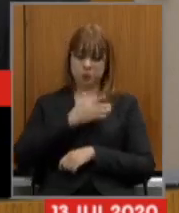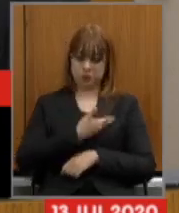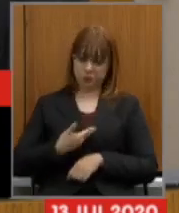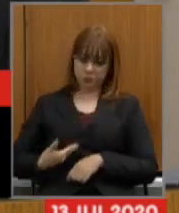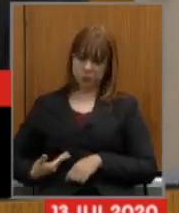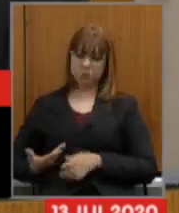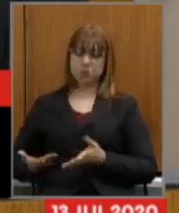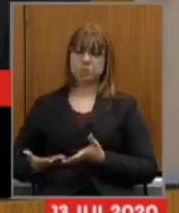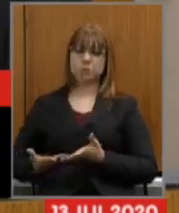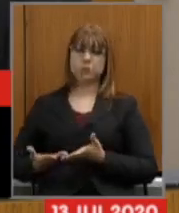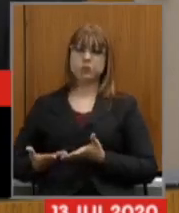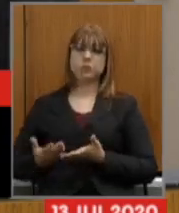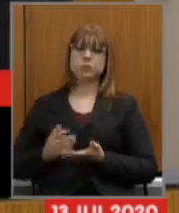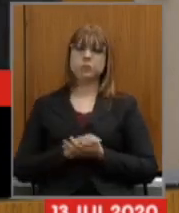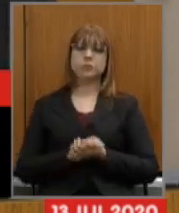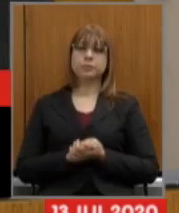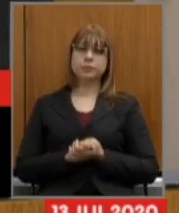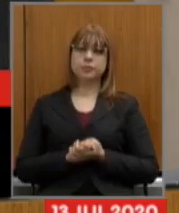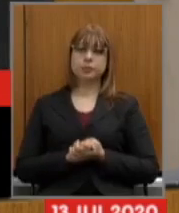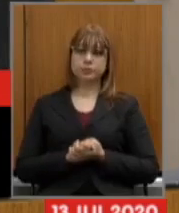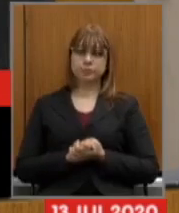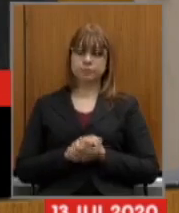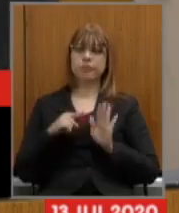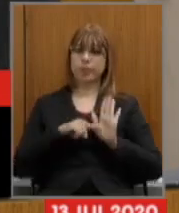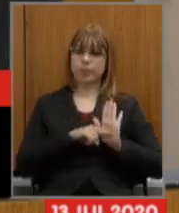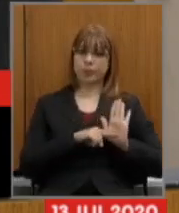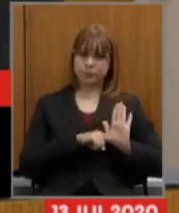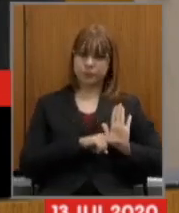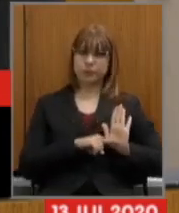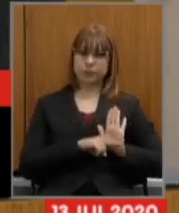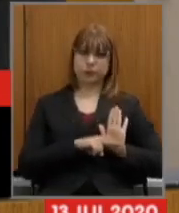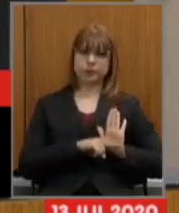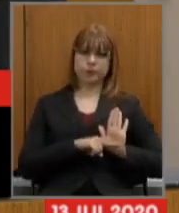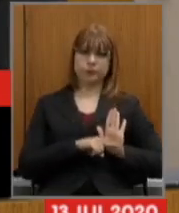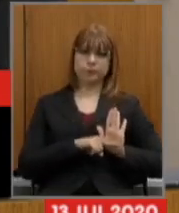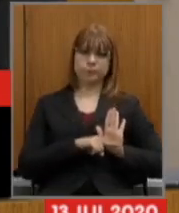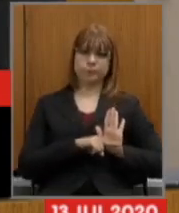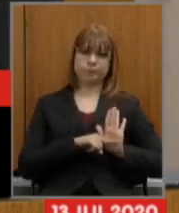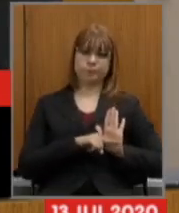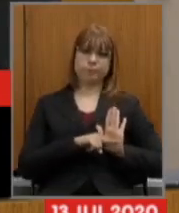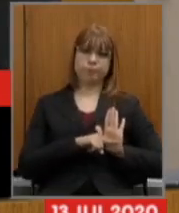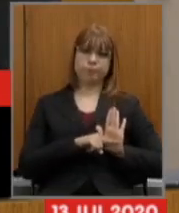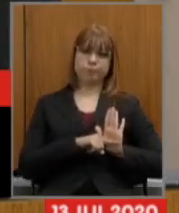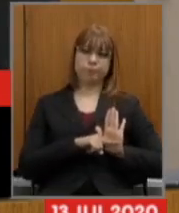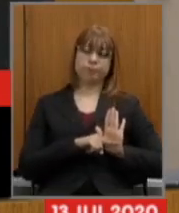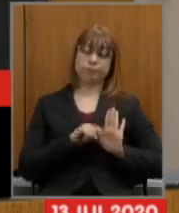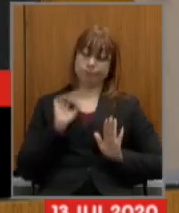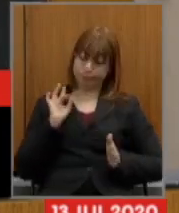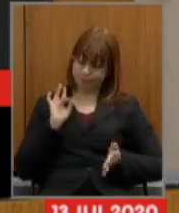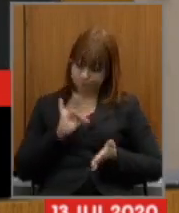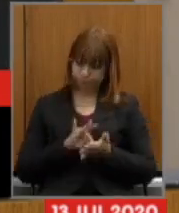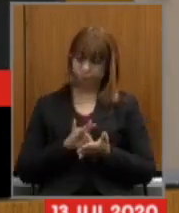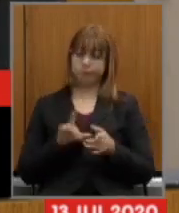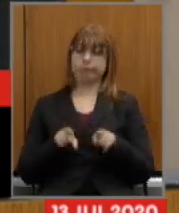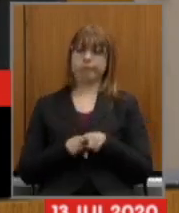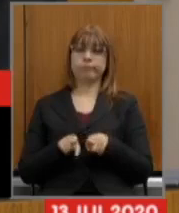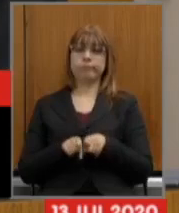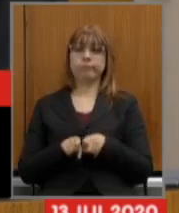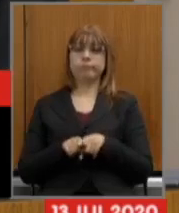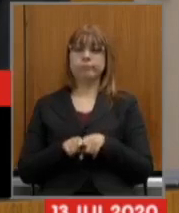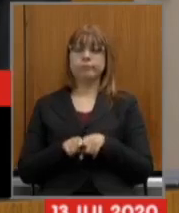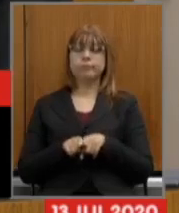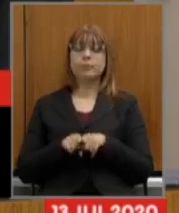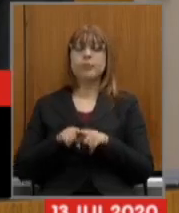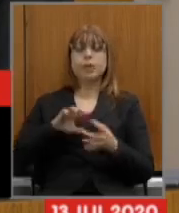é deficitária esse é mais um fato esta